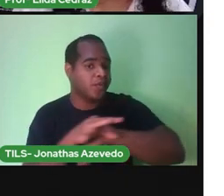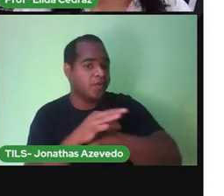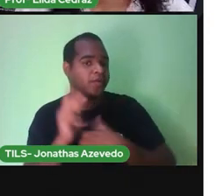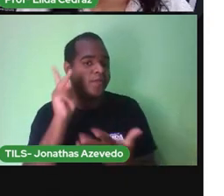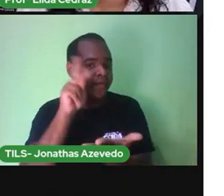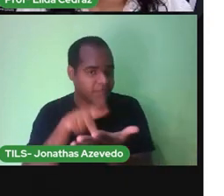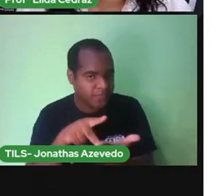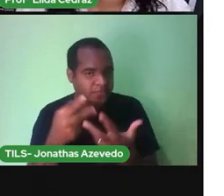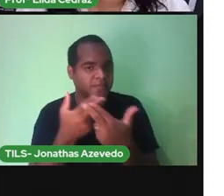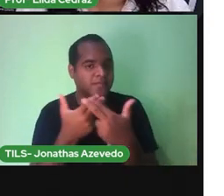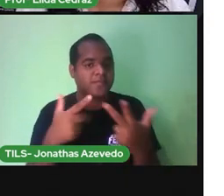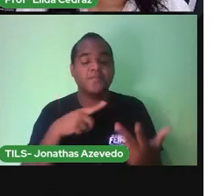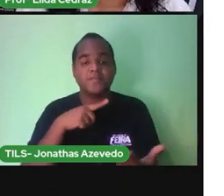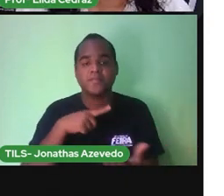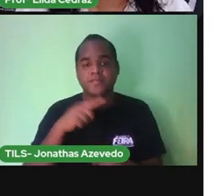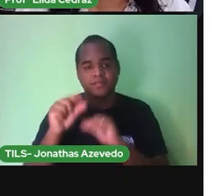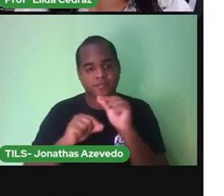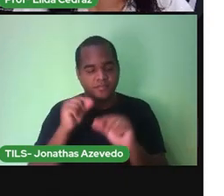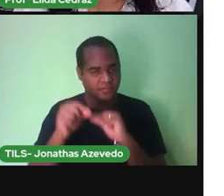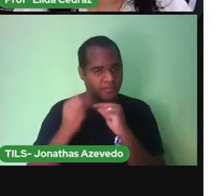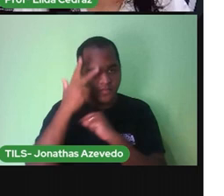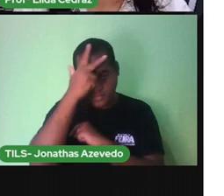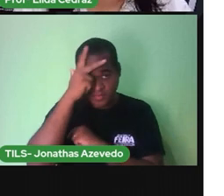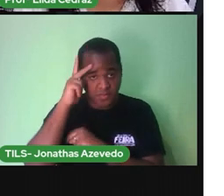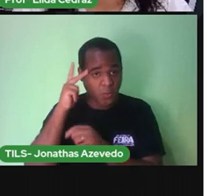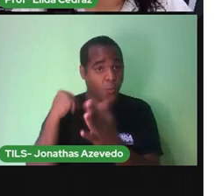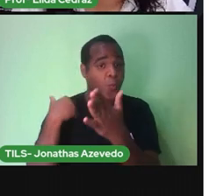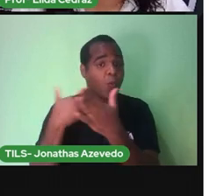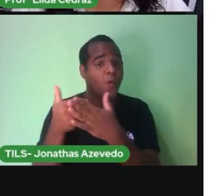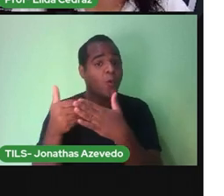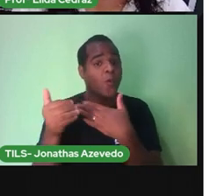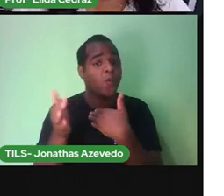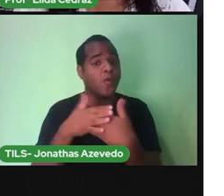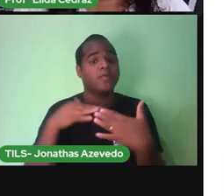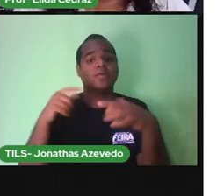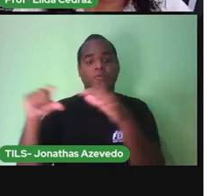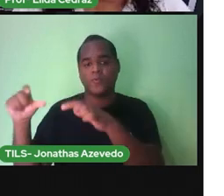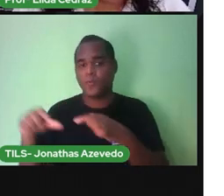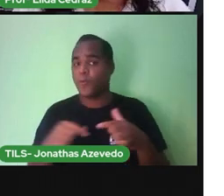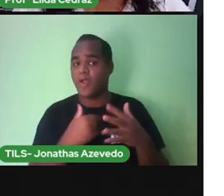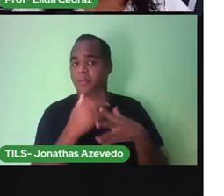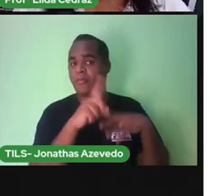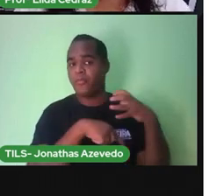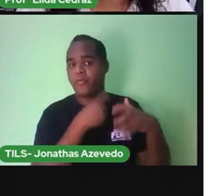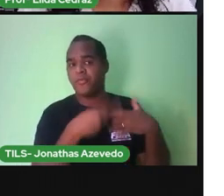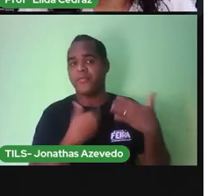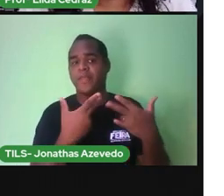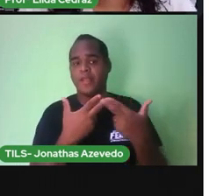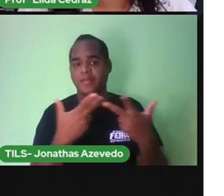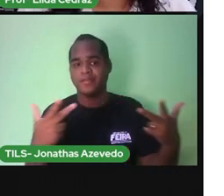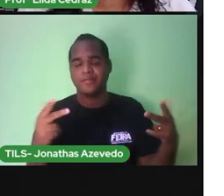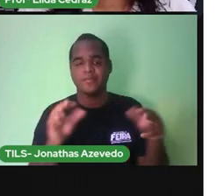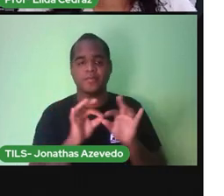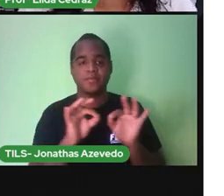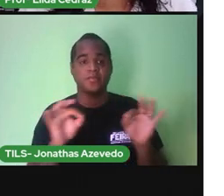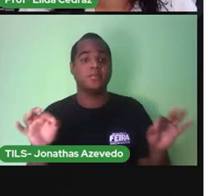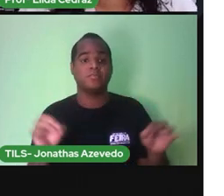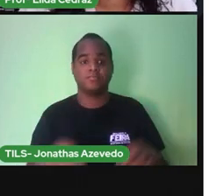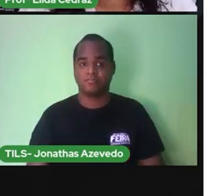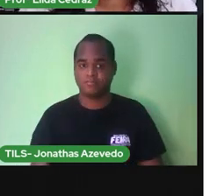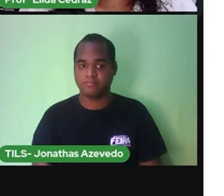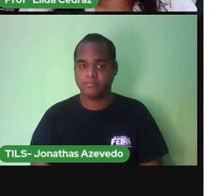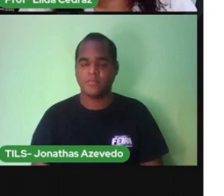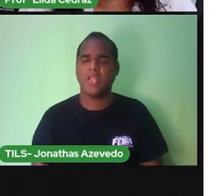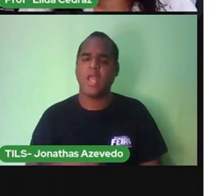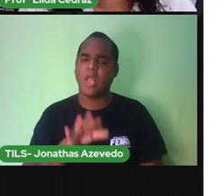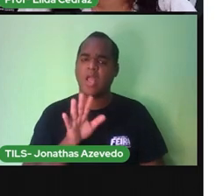Que servem Que Para qualquer Pessoa De qualquer Lugar Do planeta A medida Será a mesma Ou as medidas Não